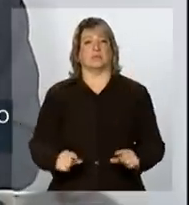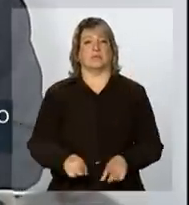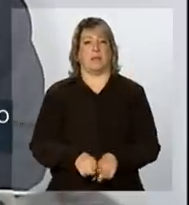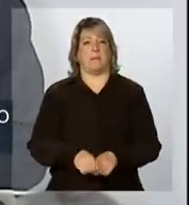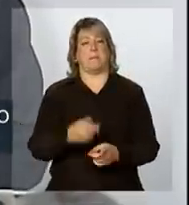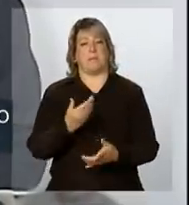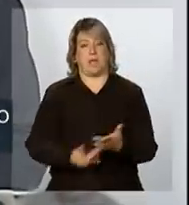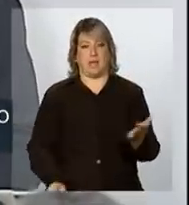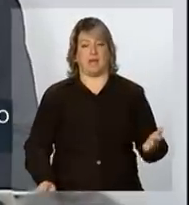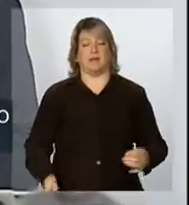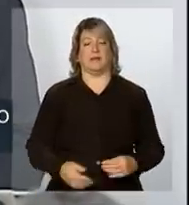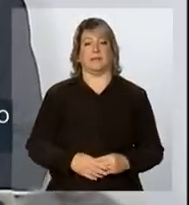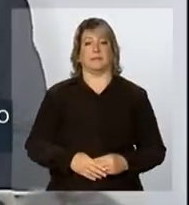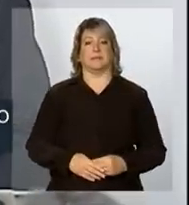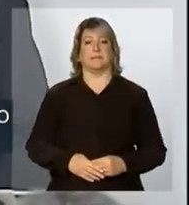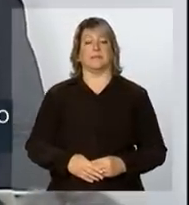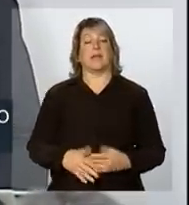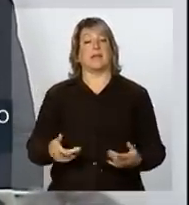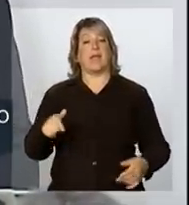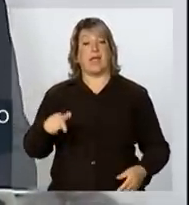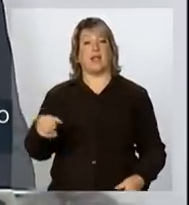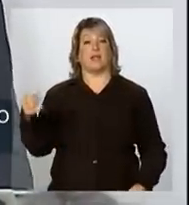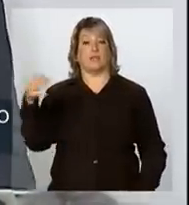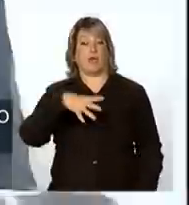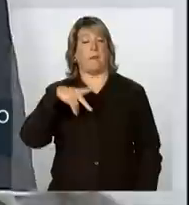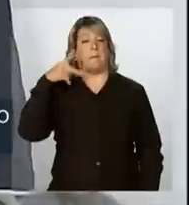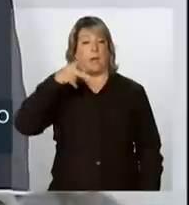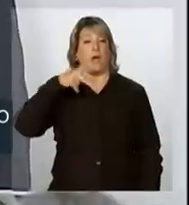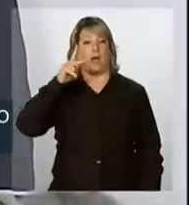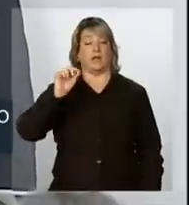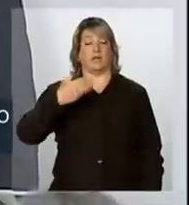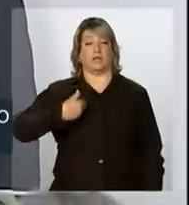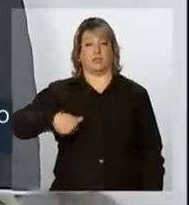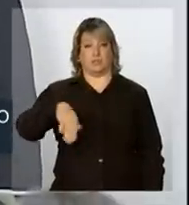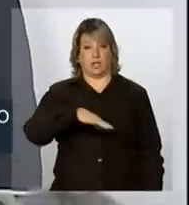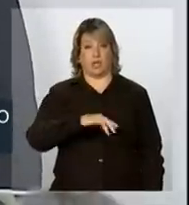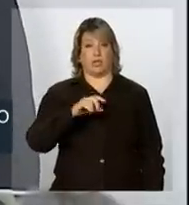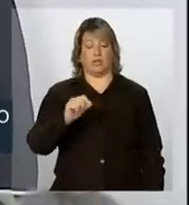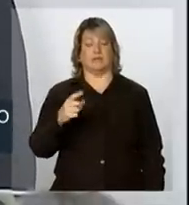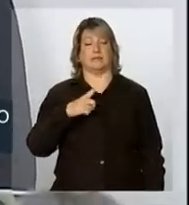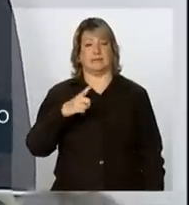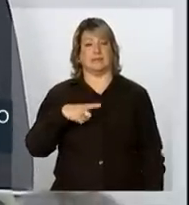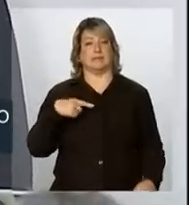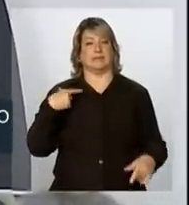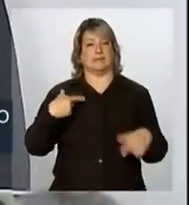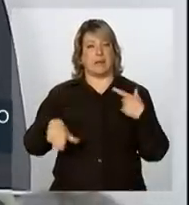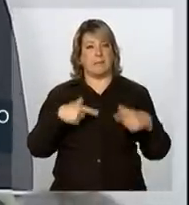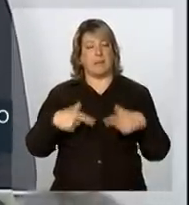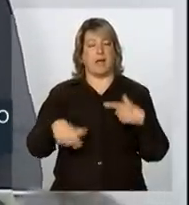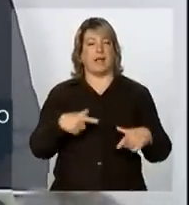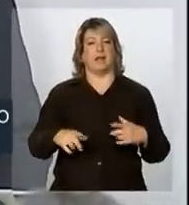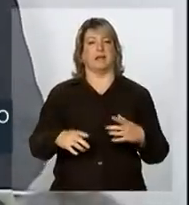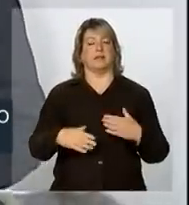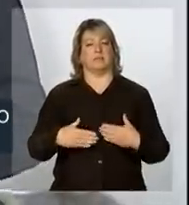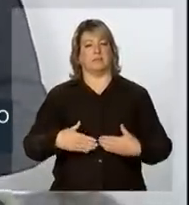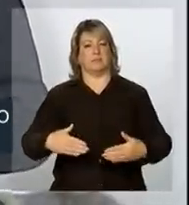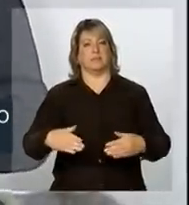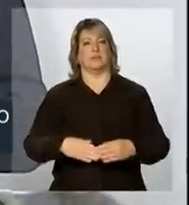nova política que a gente vem trabalhando, ela